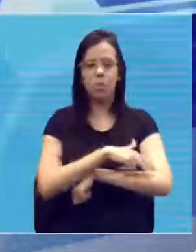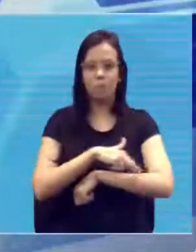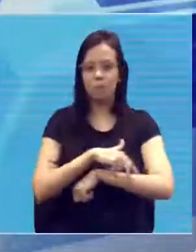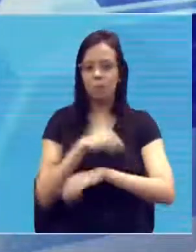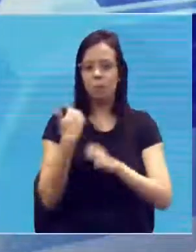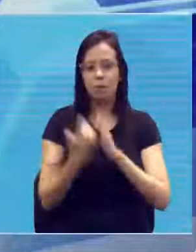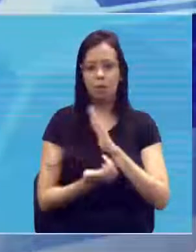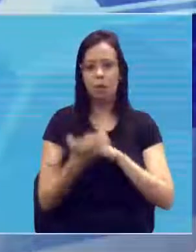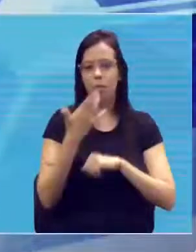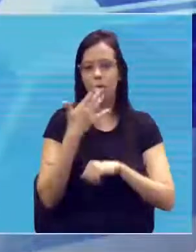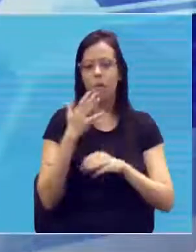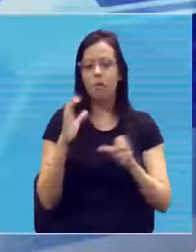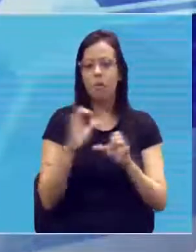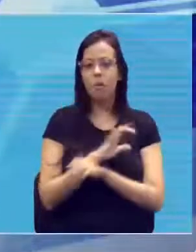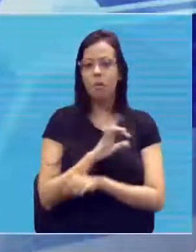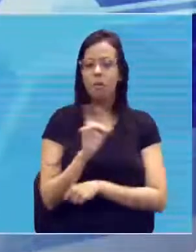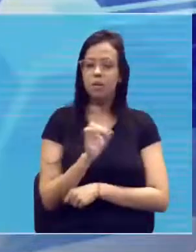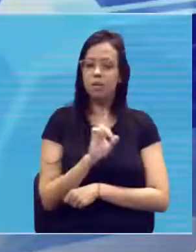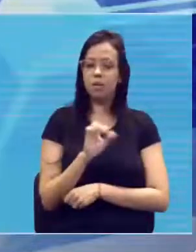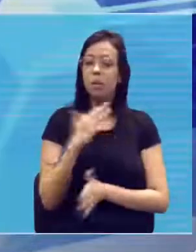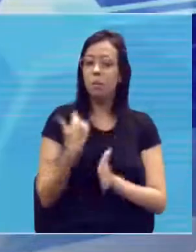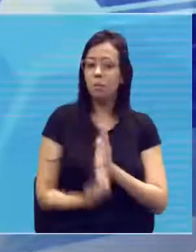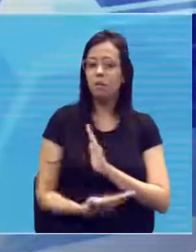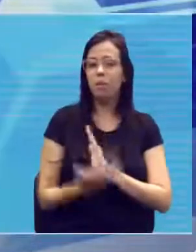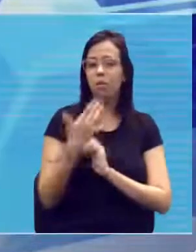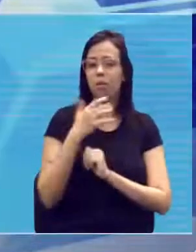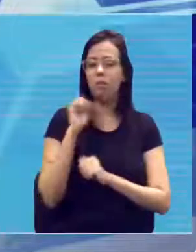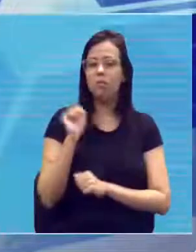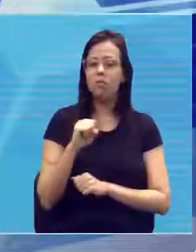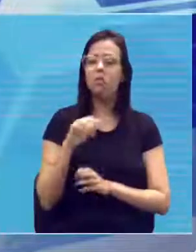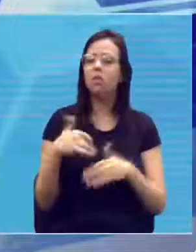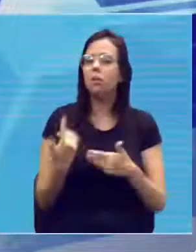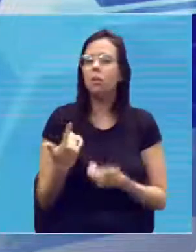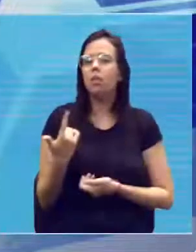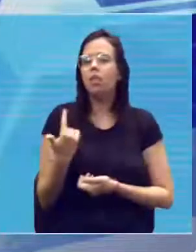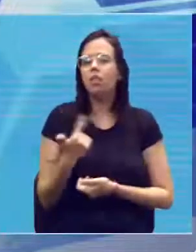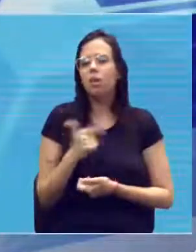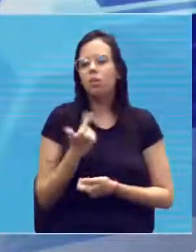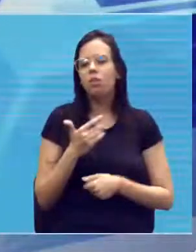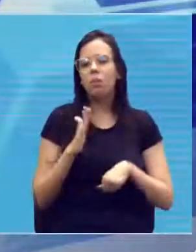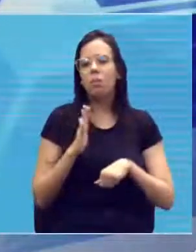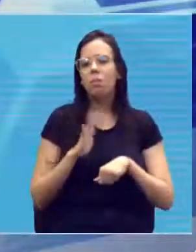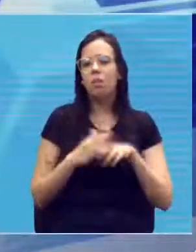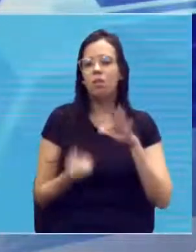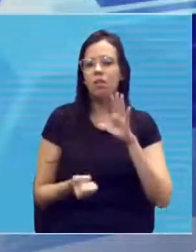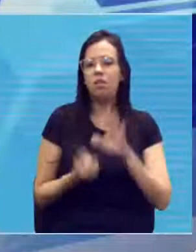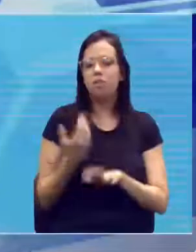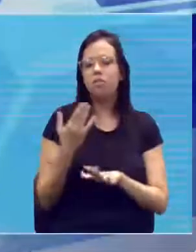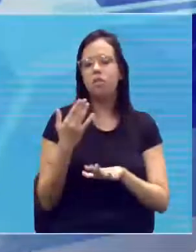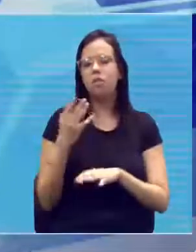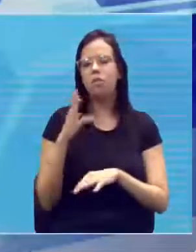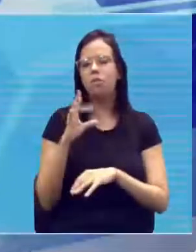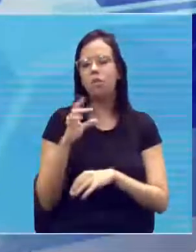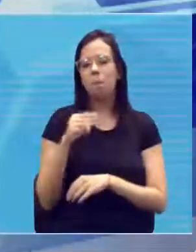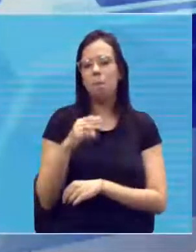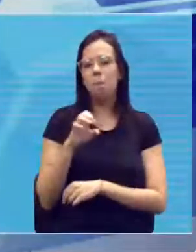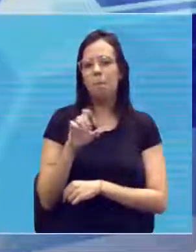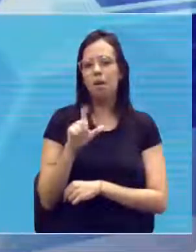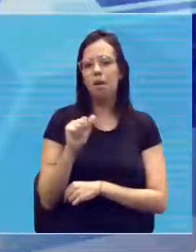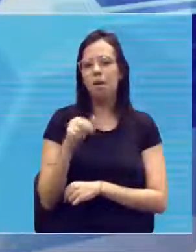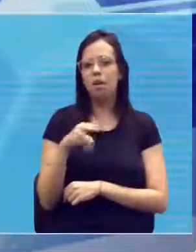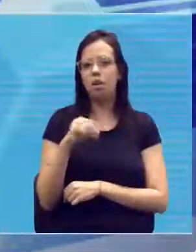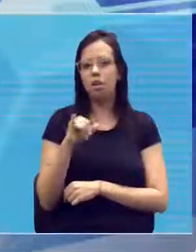pigmento. E atenção, ele perdeu a pigmentação. Então, ele não possuía mais a produção de melanina. Os melanóscitos,